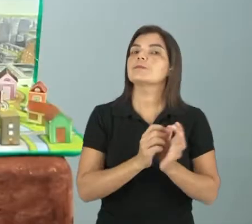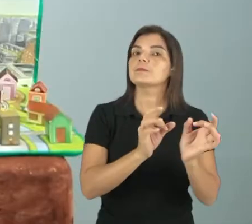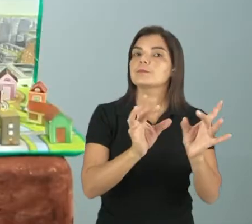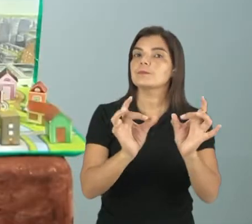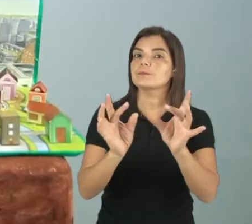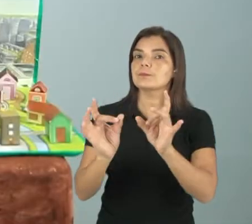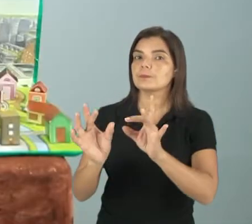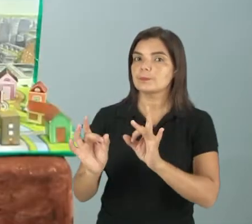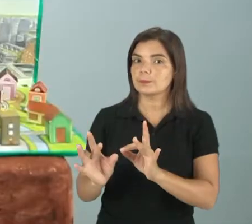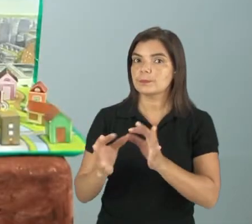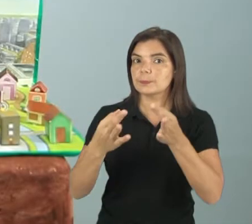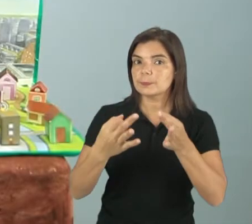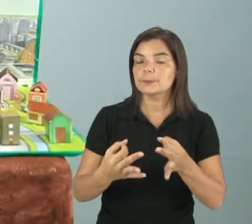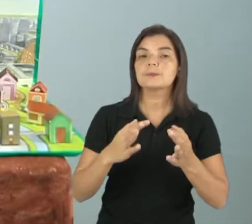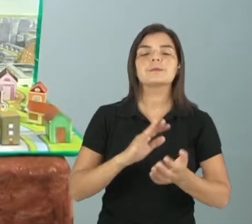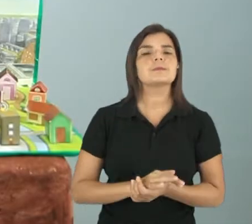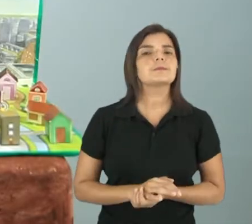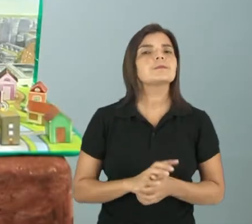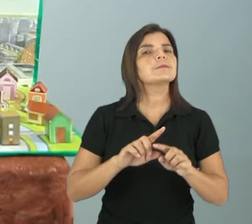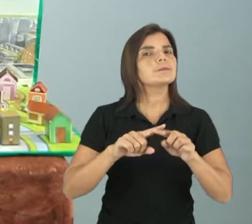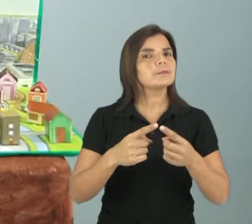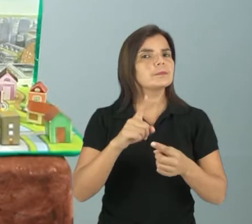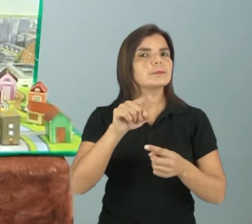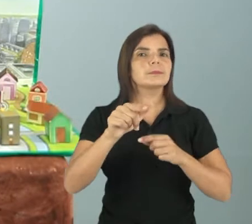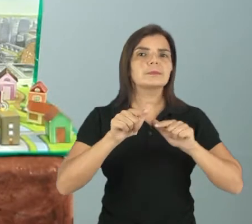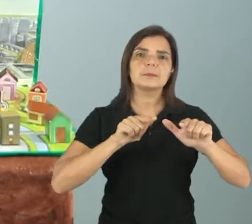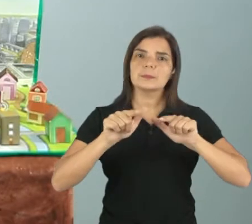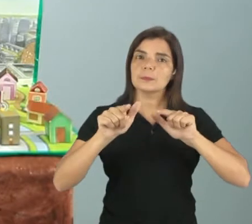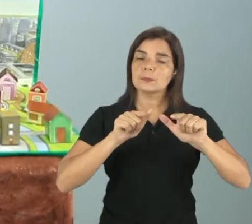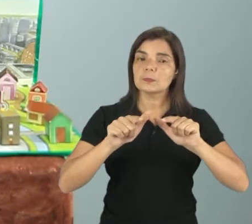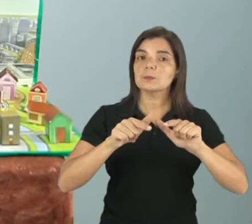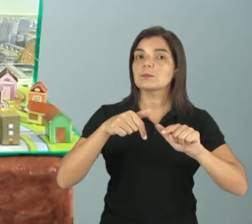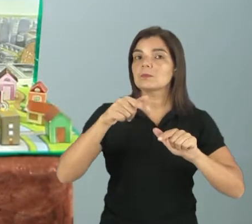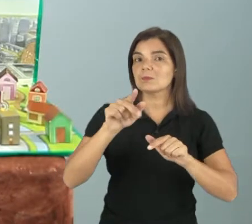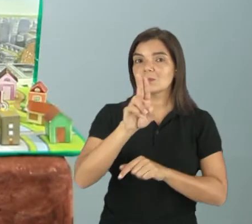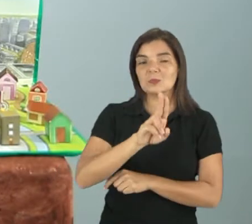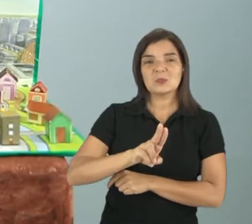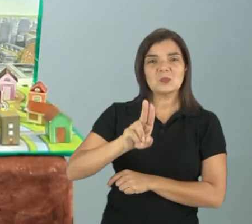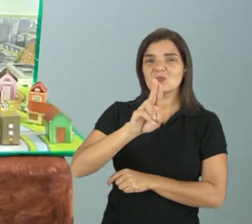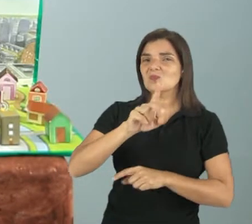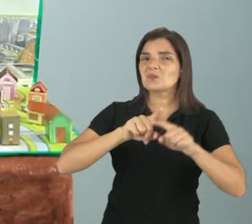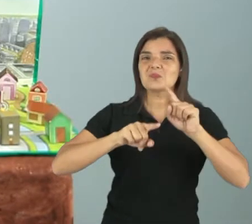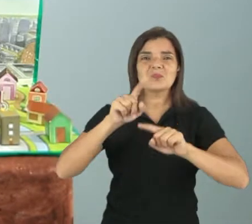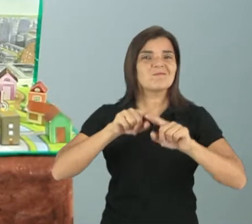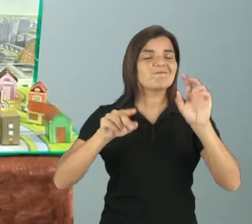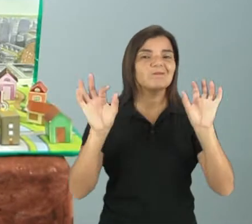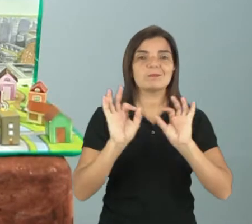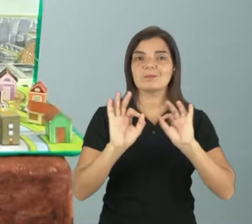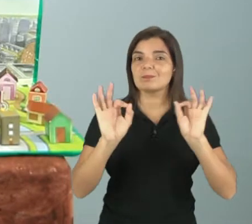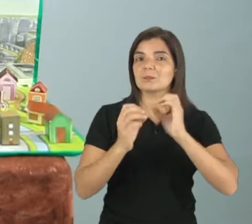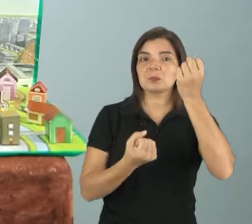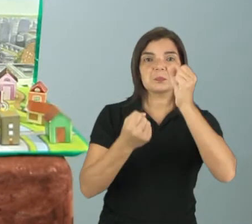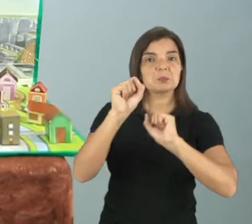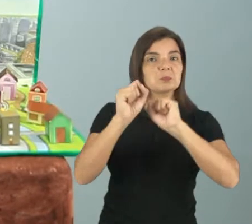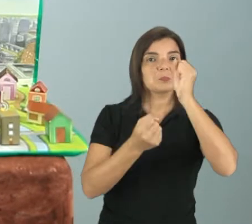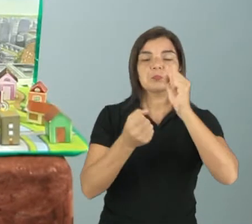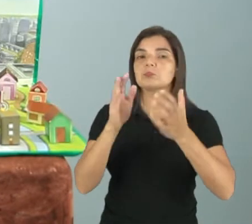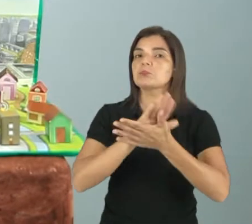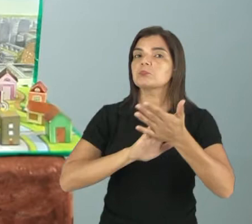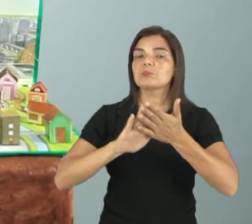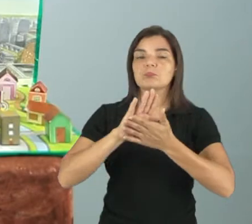vender, certo? Mas é um trabalho mais manual, ele não utiliza máquinas, né, ele não tem